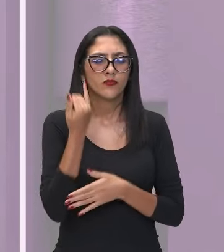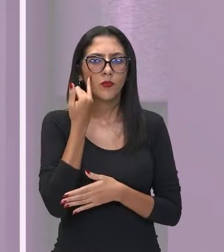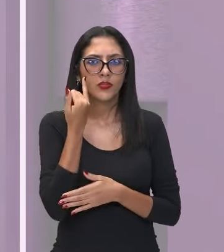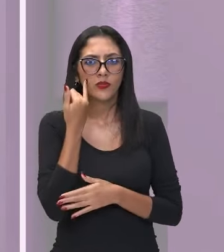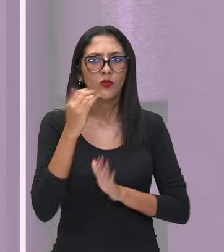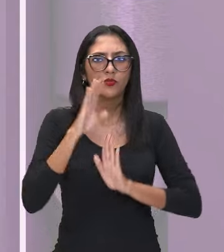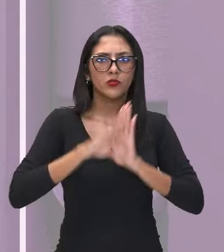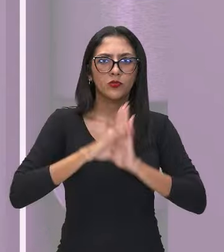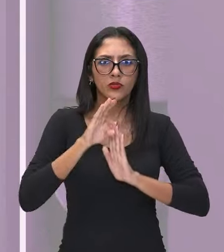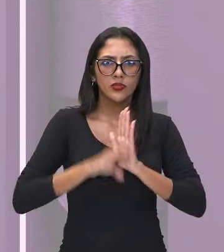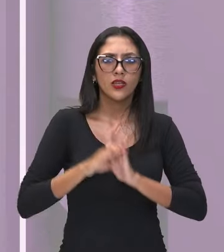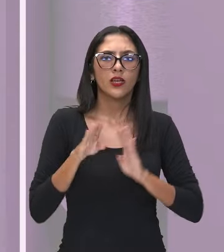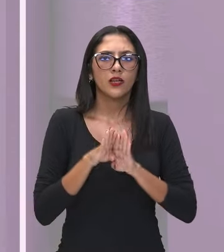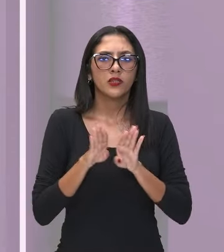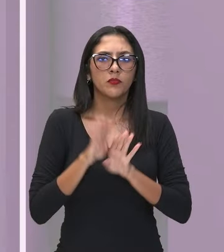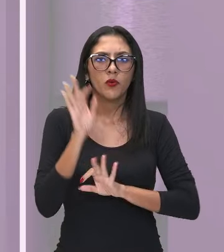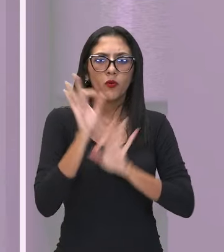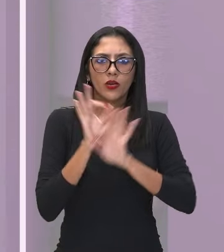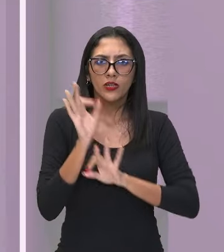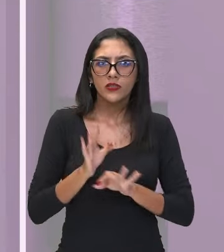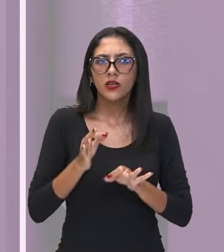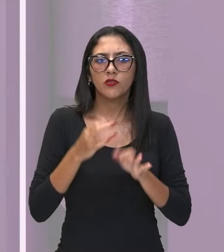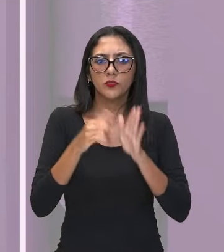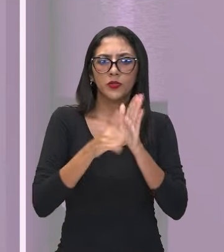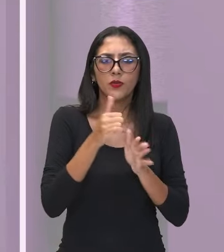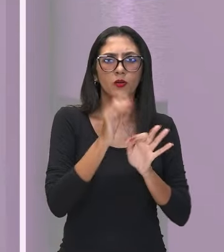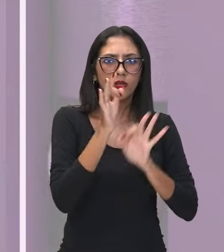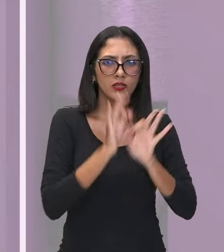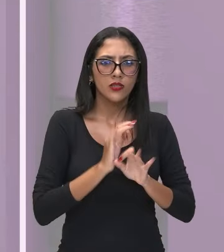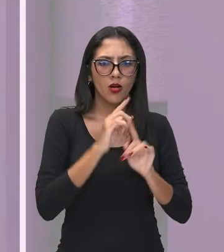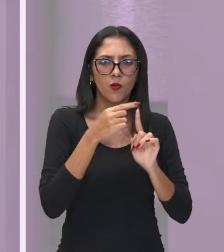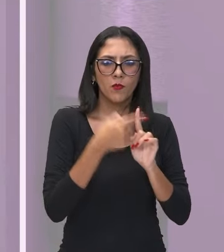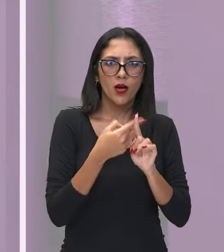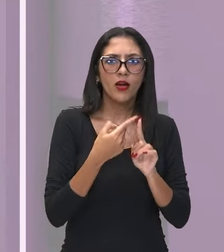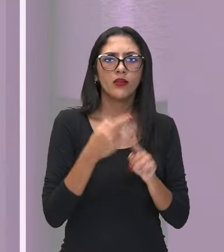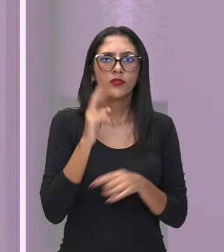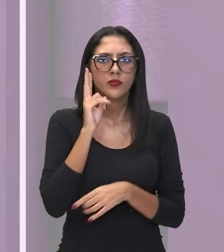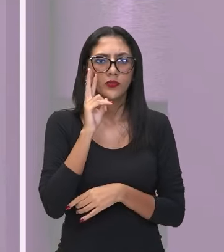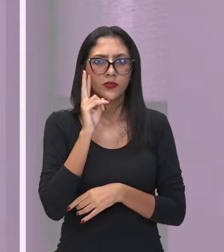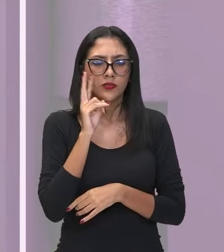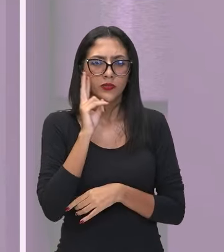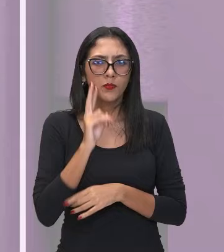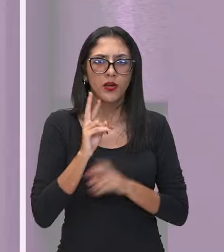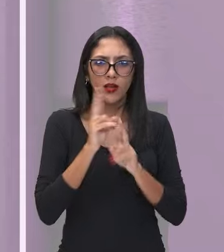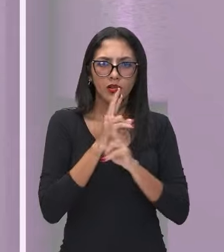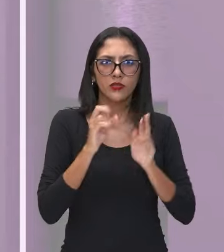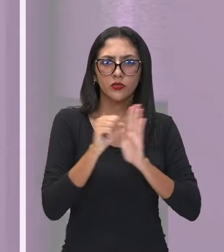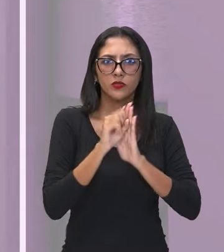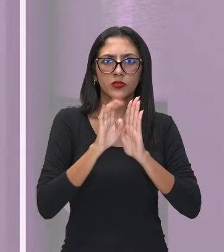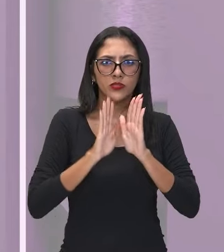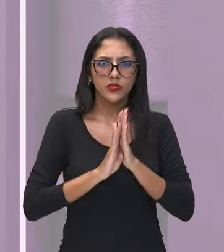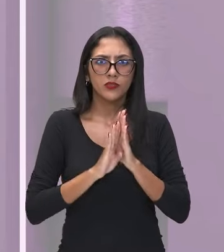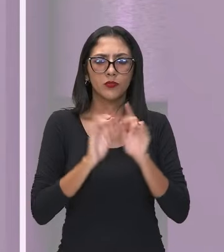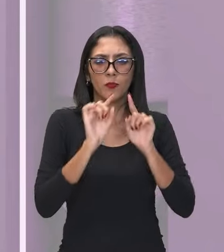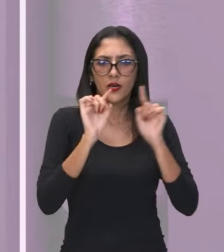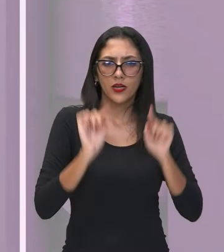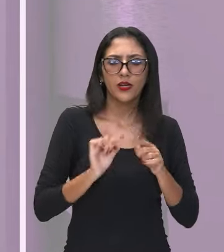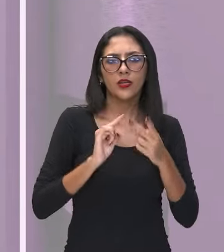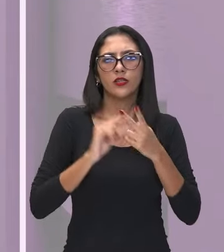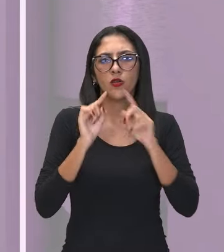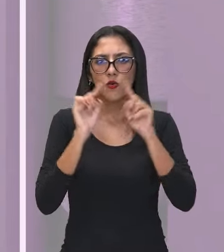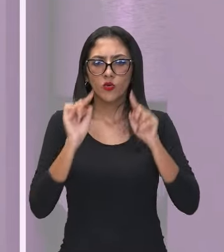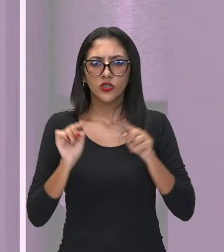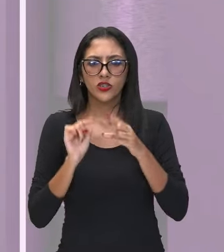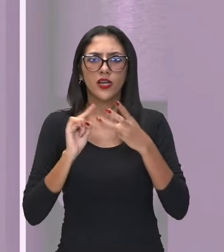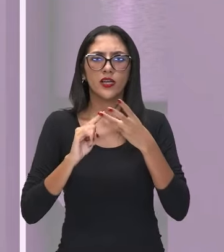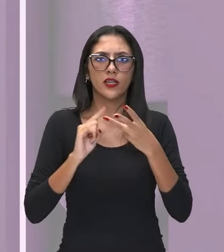processo ali de quem se resolve primeiro, quando aparece ali o sinal de associação, que é parêntese, colchete,